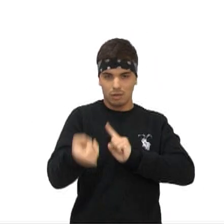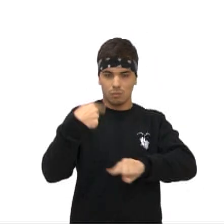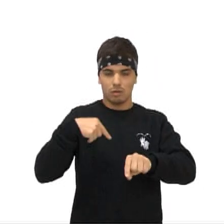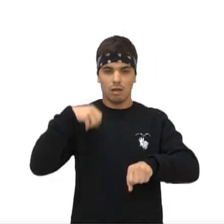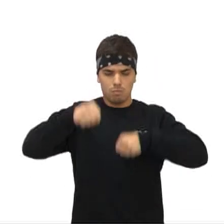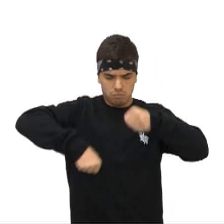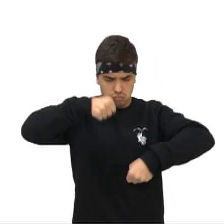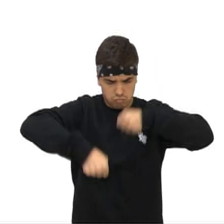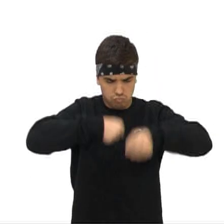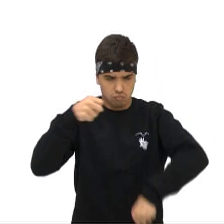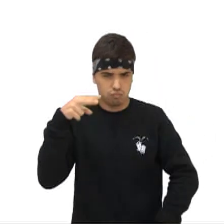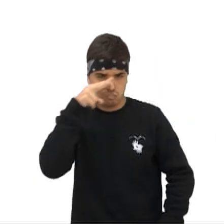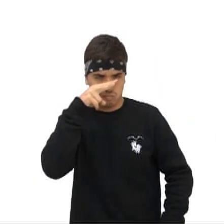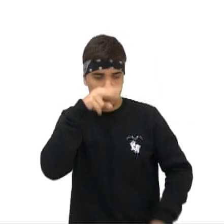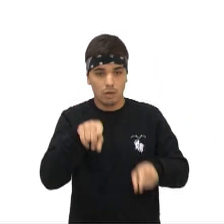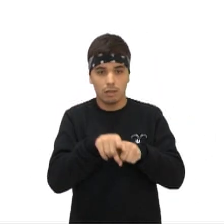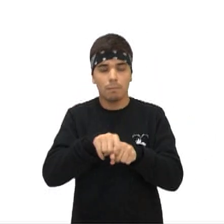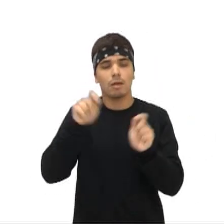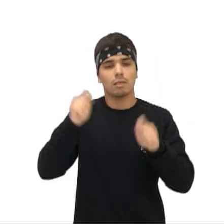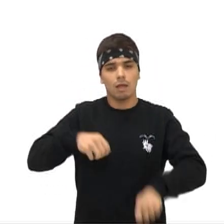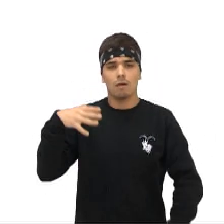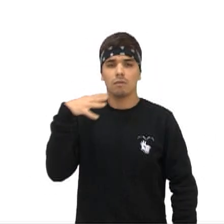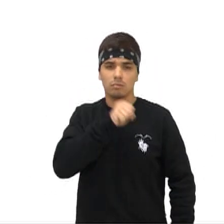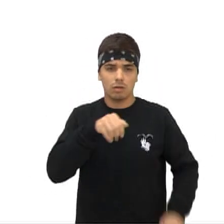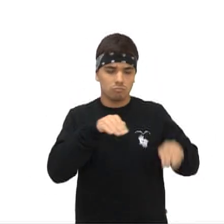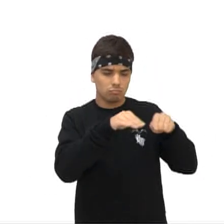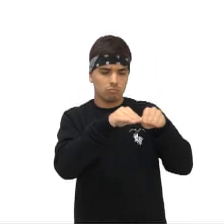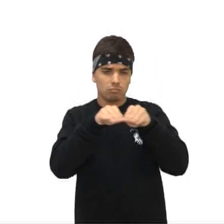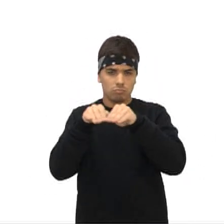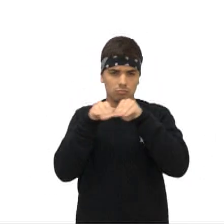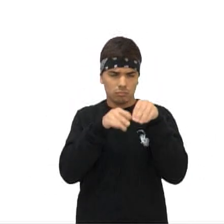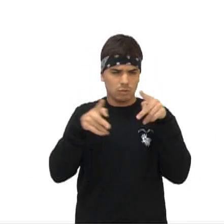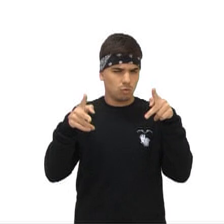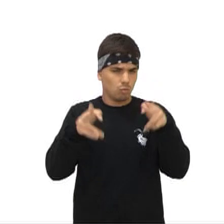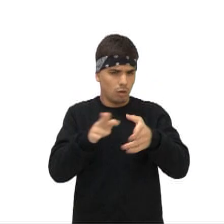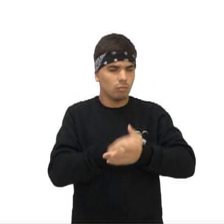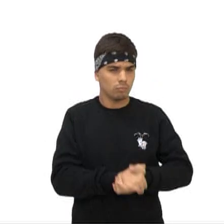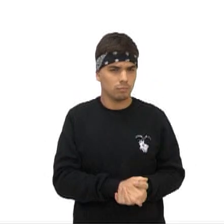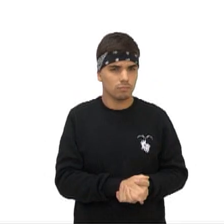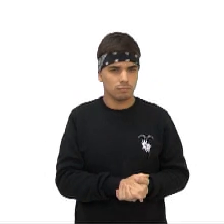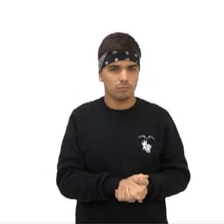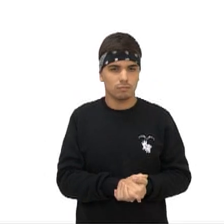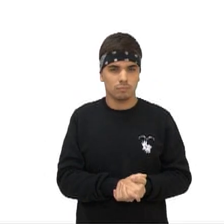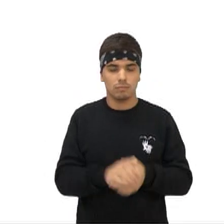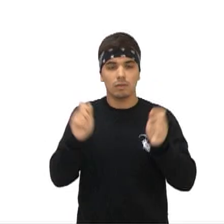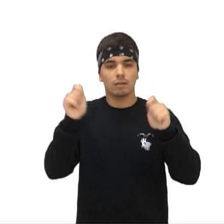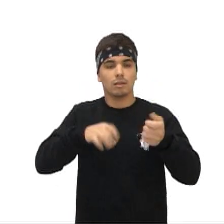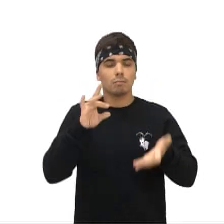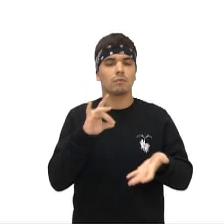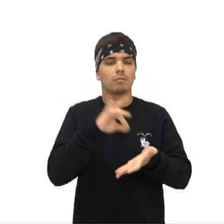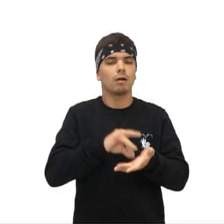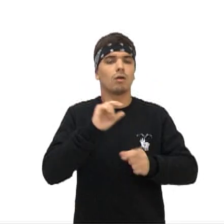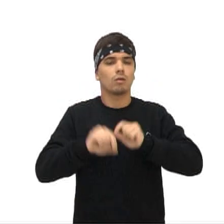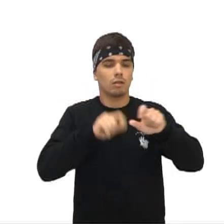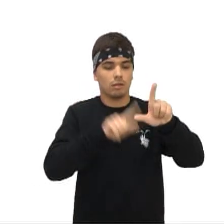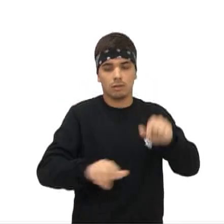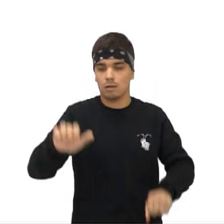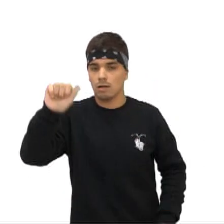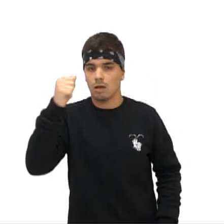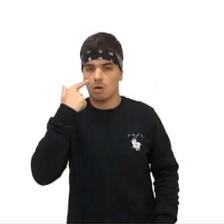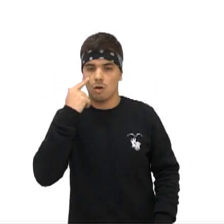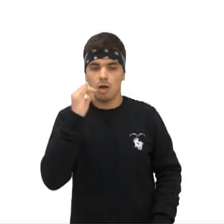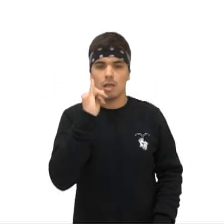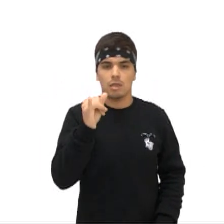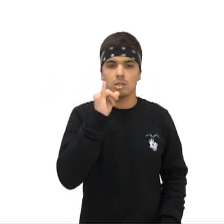vigorosamente Ele consegue manter a velocidade constante Já sofreu isso, né? Amor, meu pai Pode-se afirmar que Alternativa A